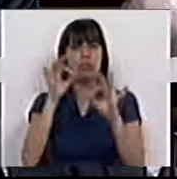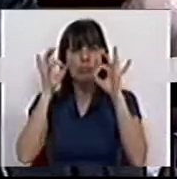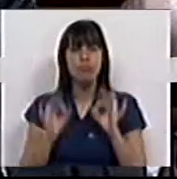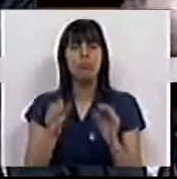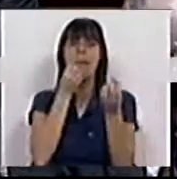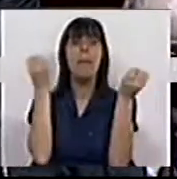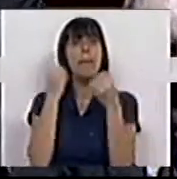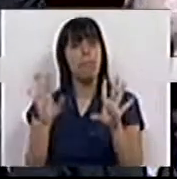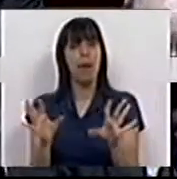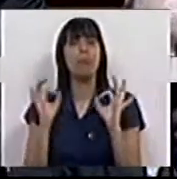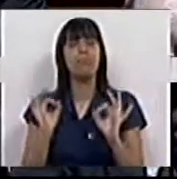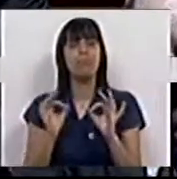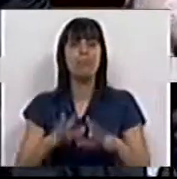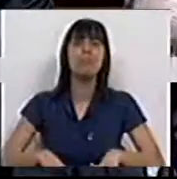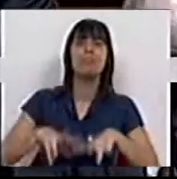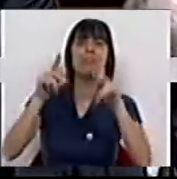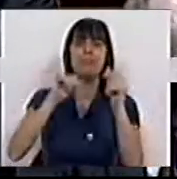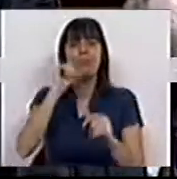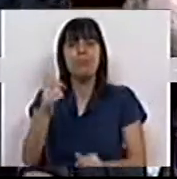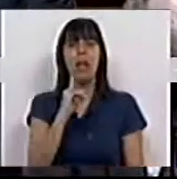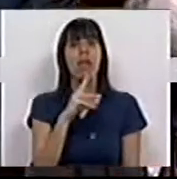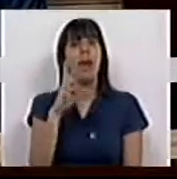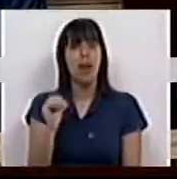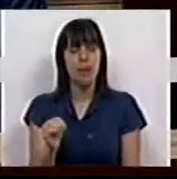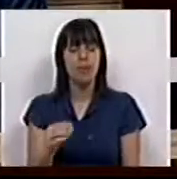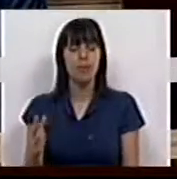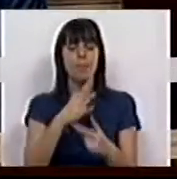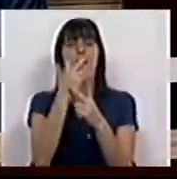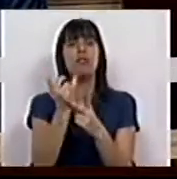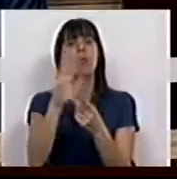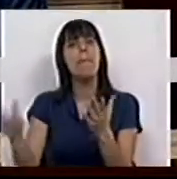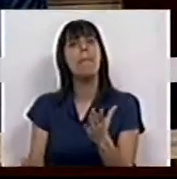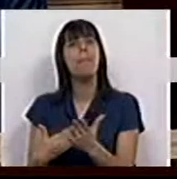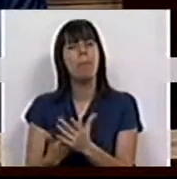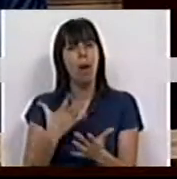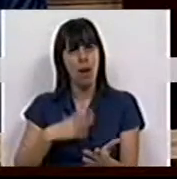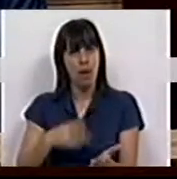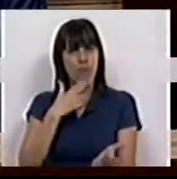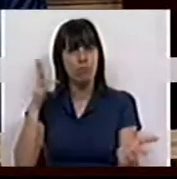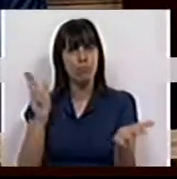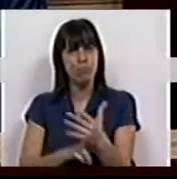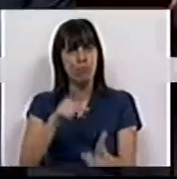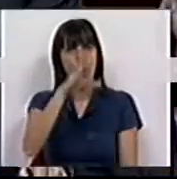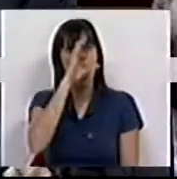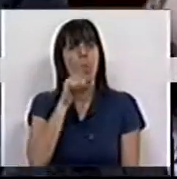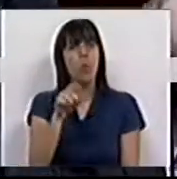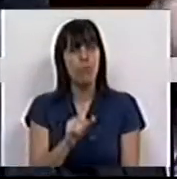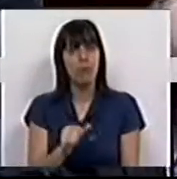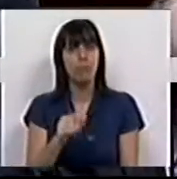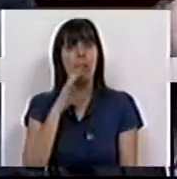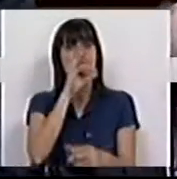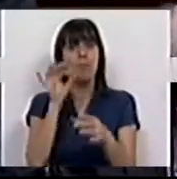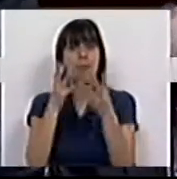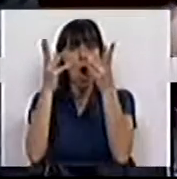a verdadeira perda da progressividade do IRS. Segunda proposta, quer de facto o Governo ter um